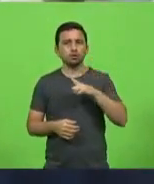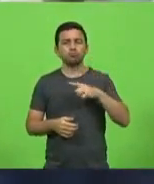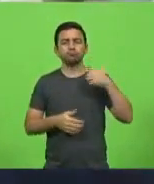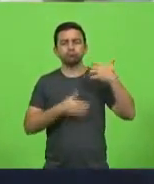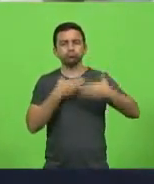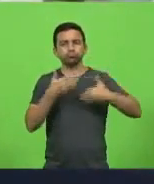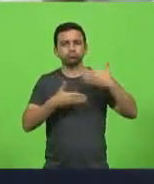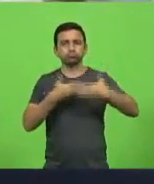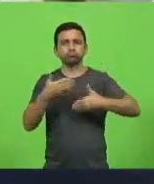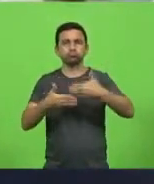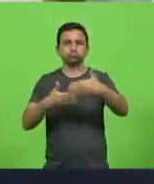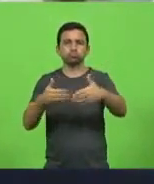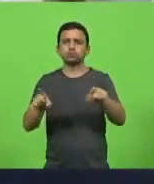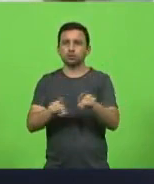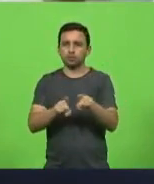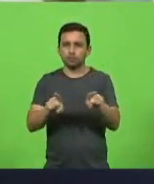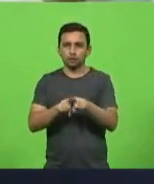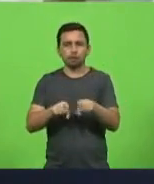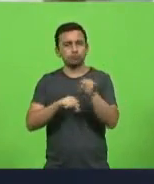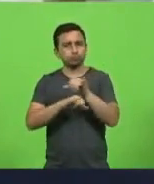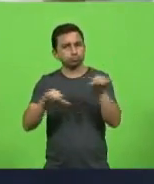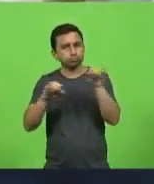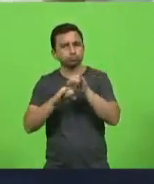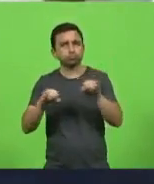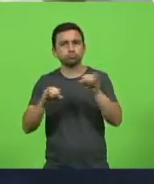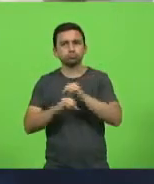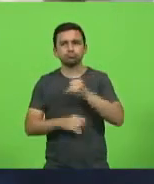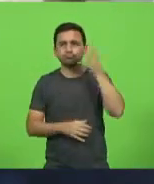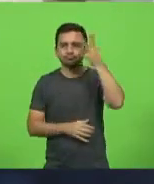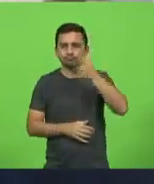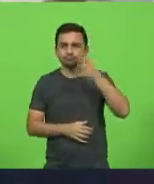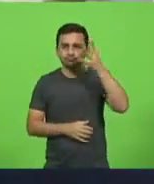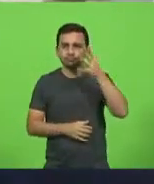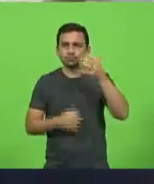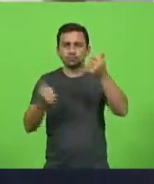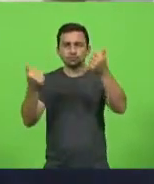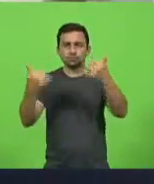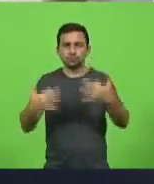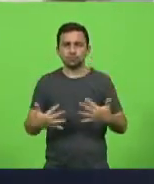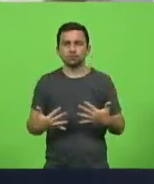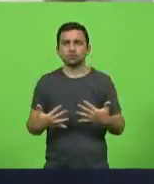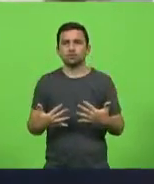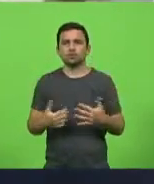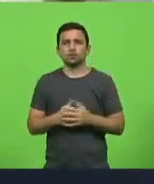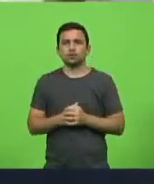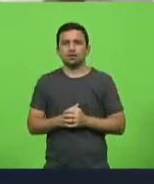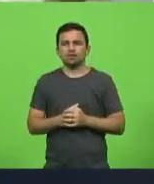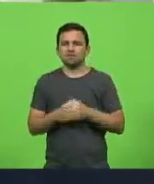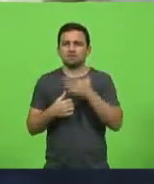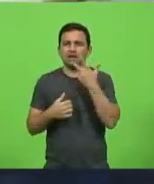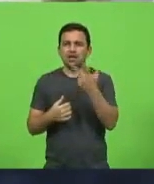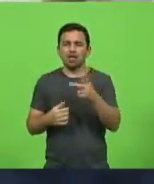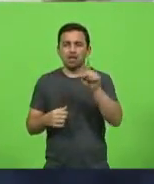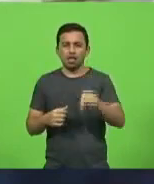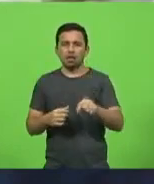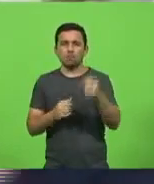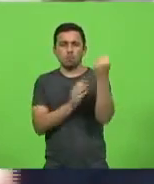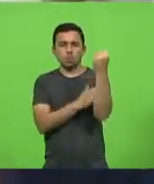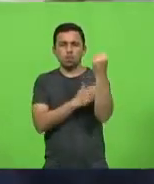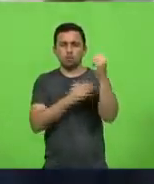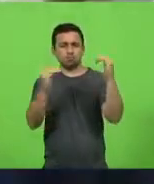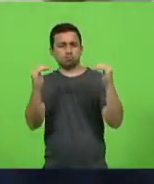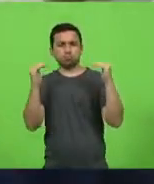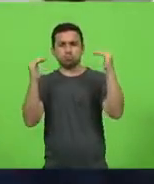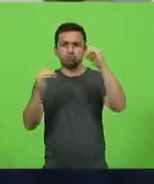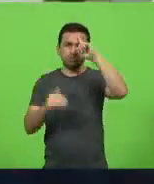começo de ano, também fizeram alguns depoimentos sobre essa famigerada politização. Isso é próprio dos